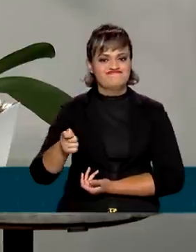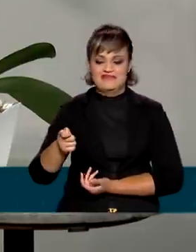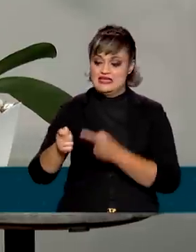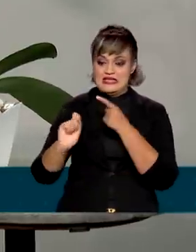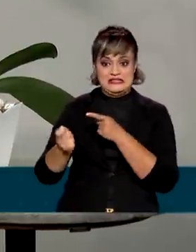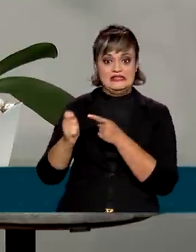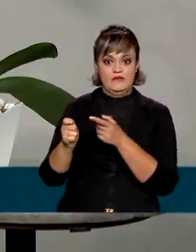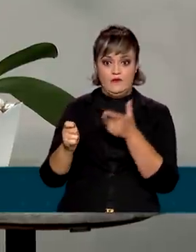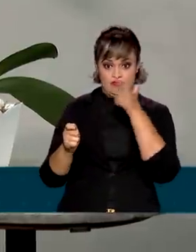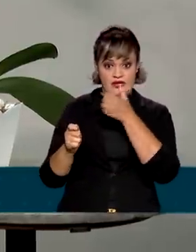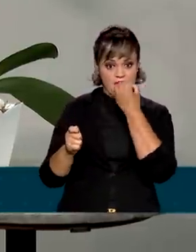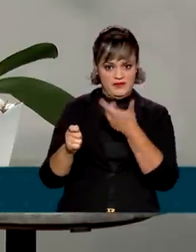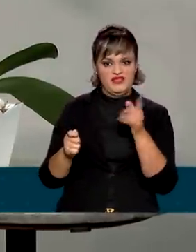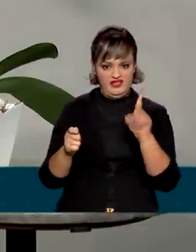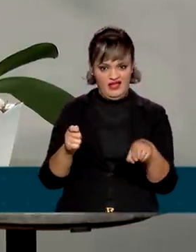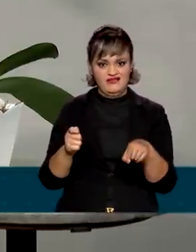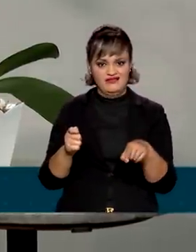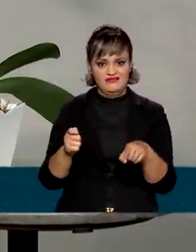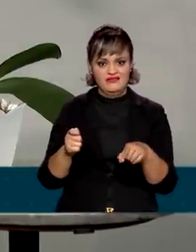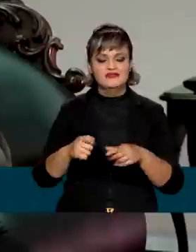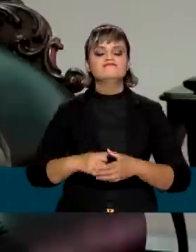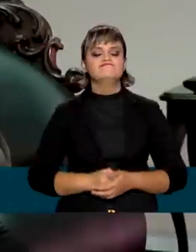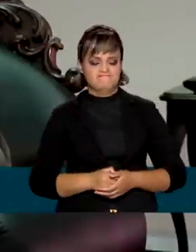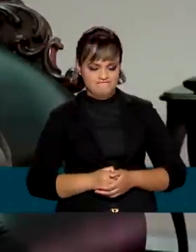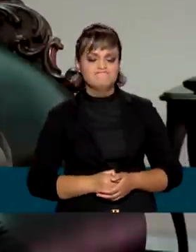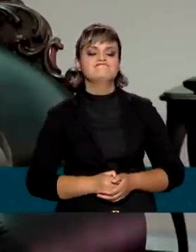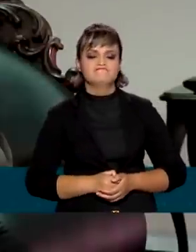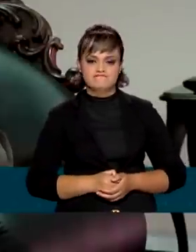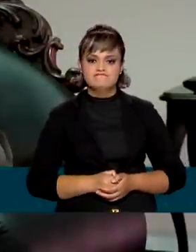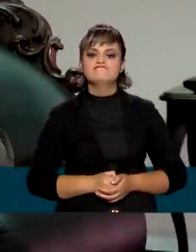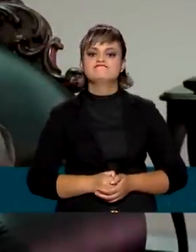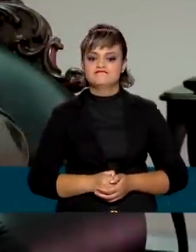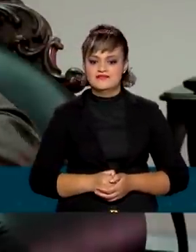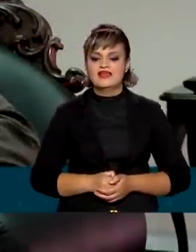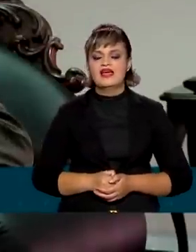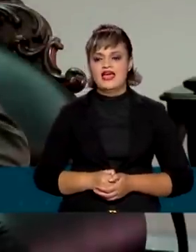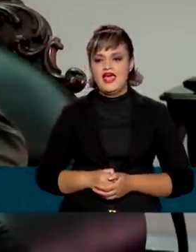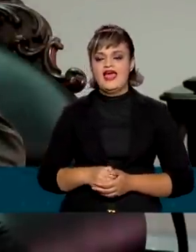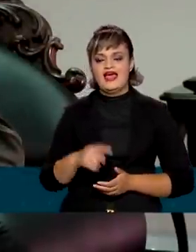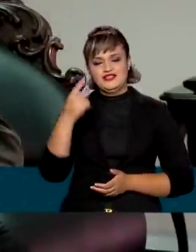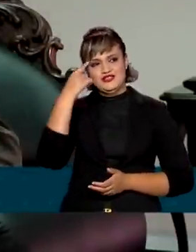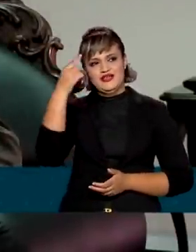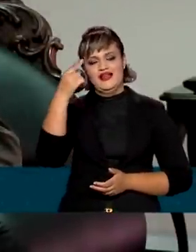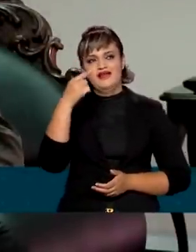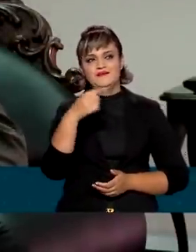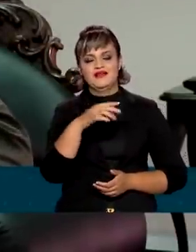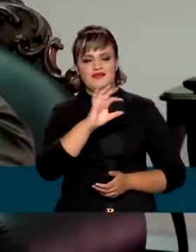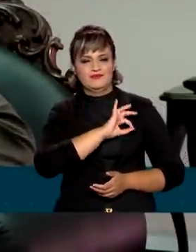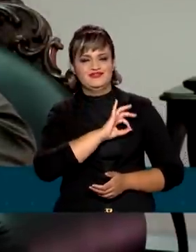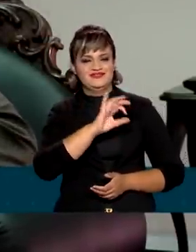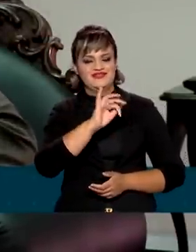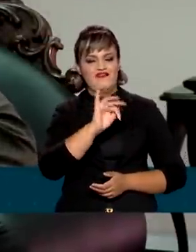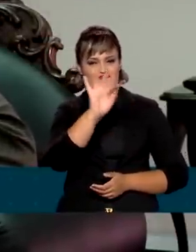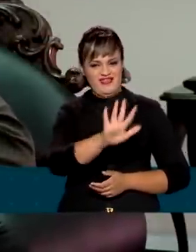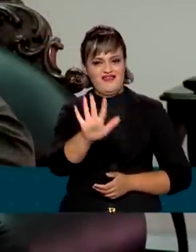benefício muito grande também no final, né, ministro? Essa é uma visão que a gente traz da Polícia Federal. A gente começou